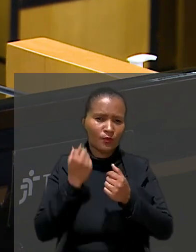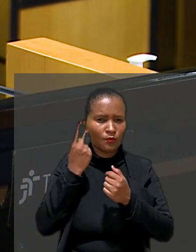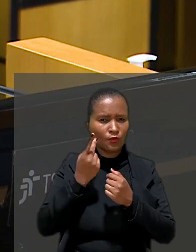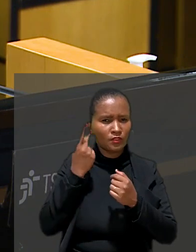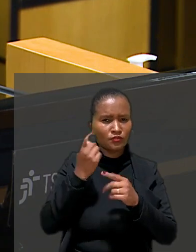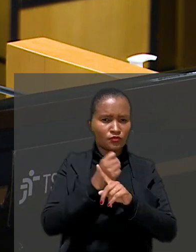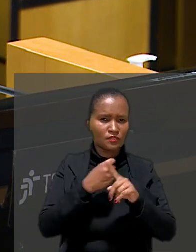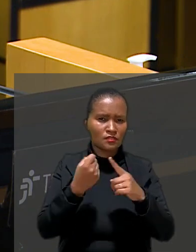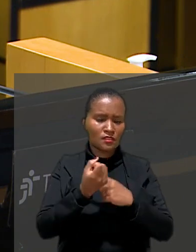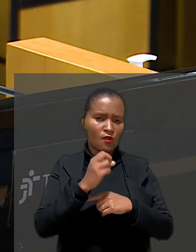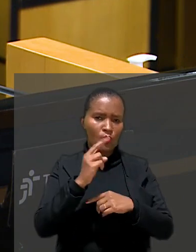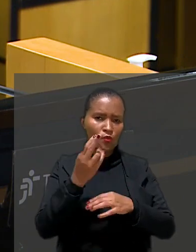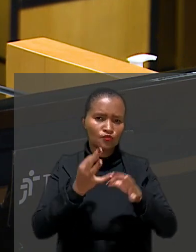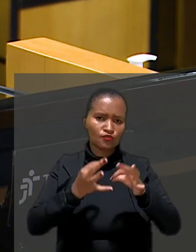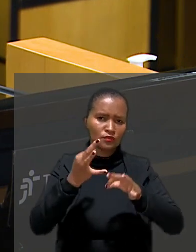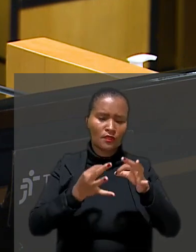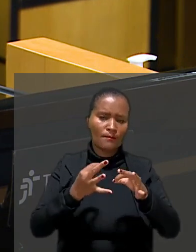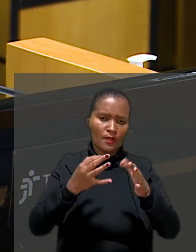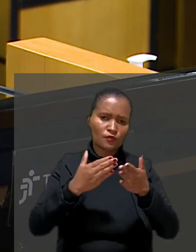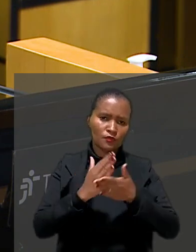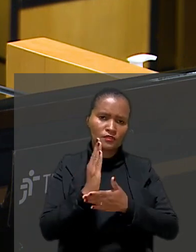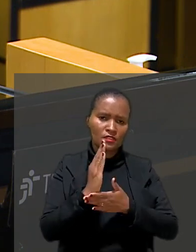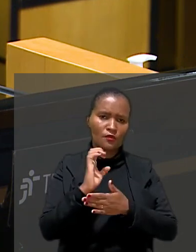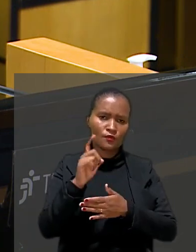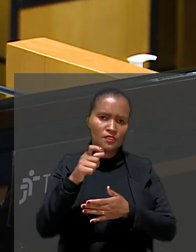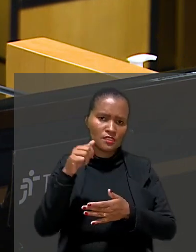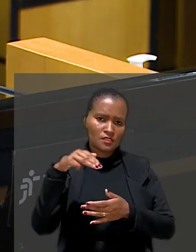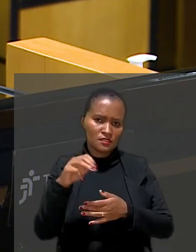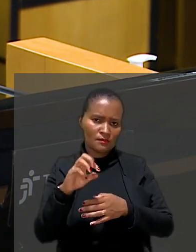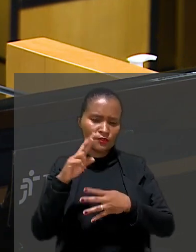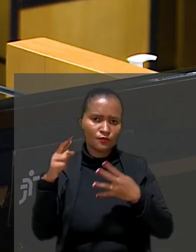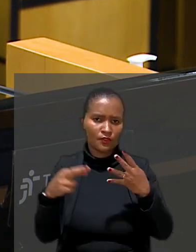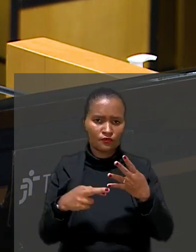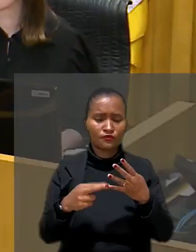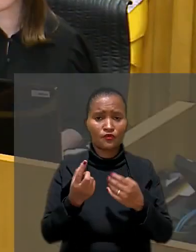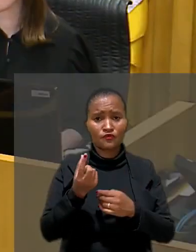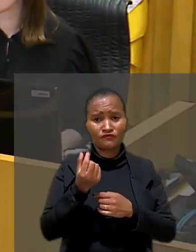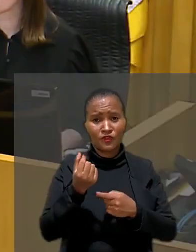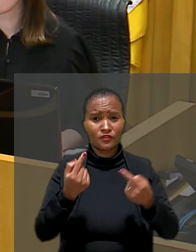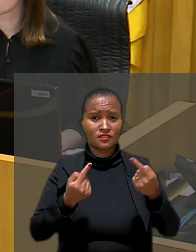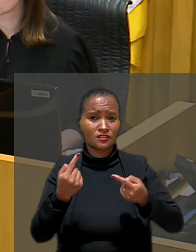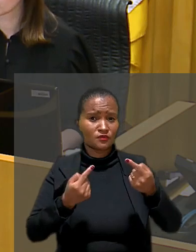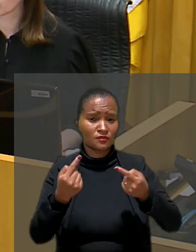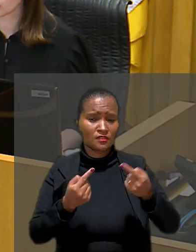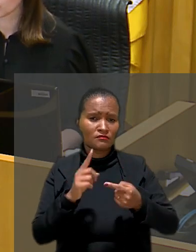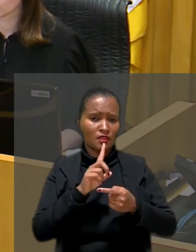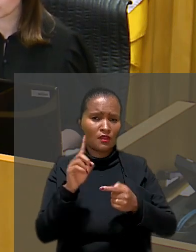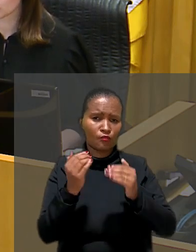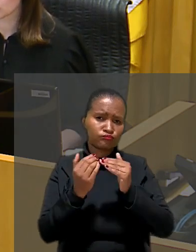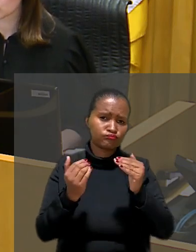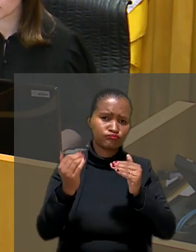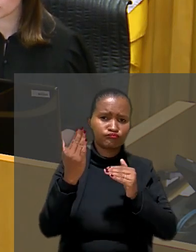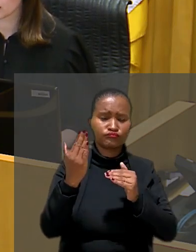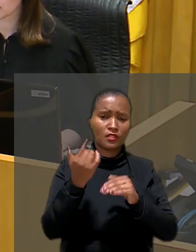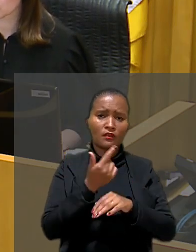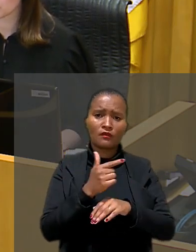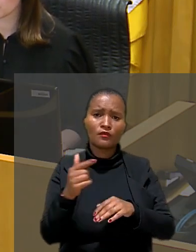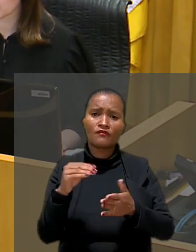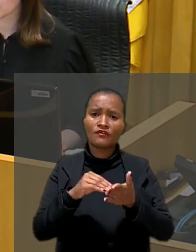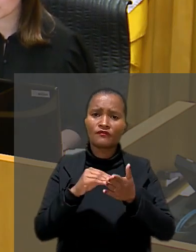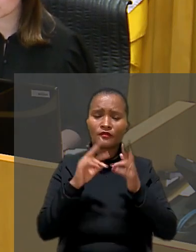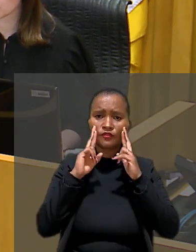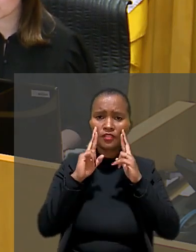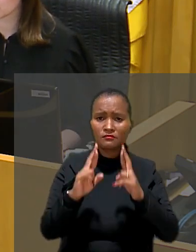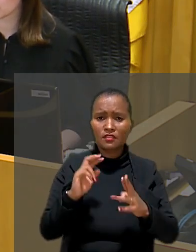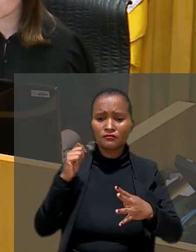econômica, política, social ou jurídica para autorizar o exame do recurso. Os valores em discussão não são elevados.